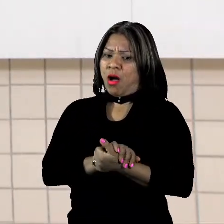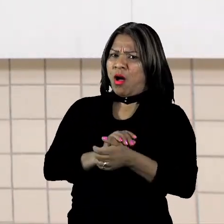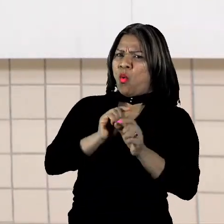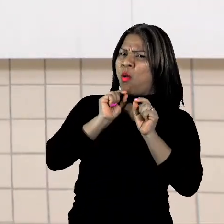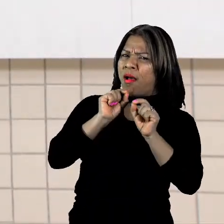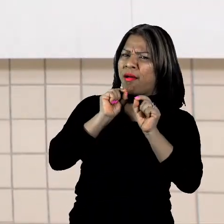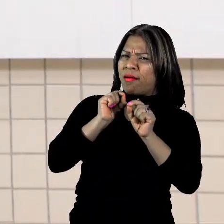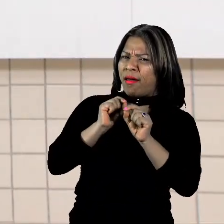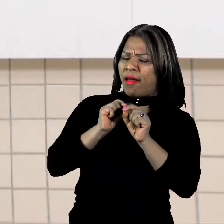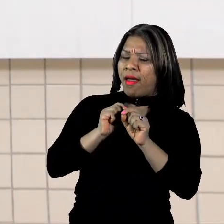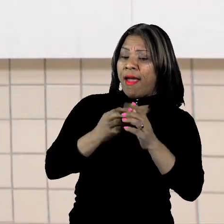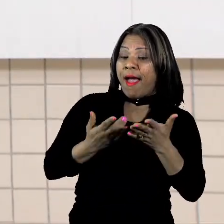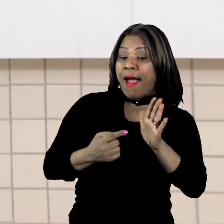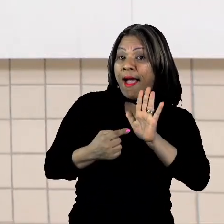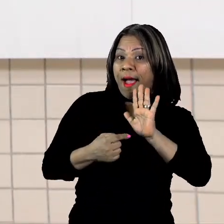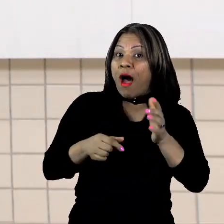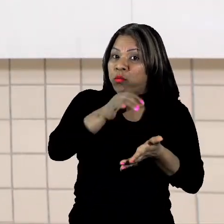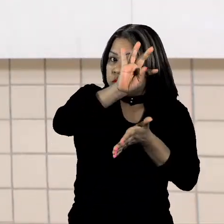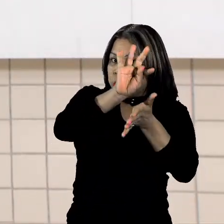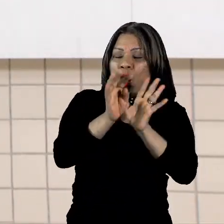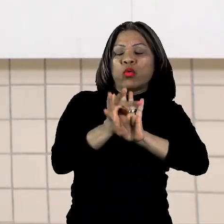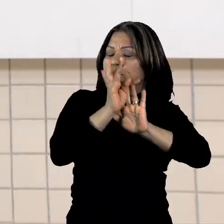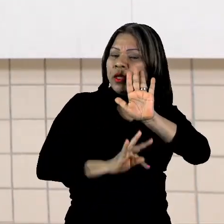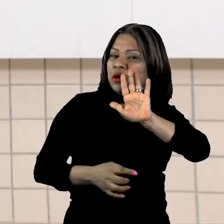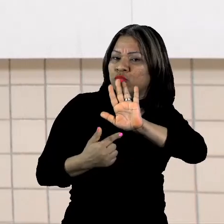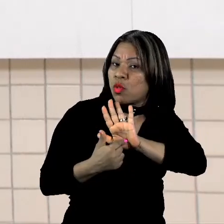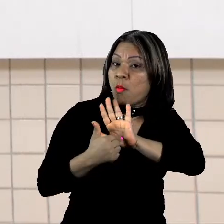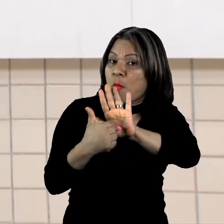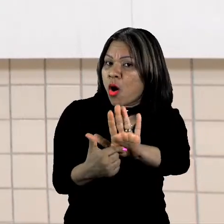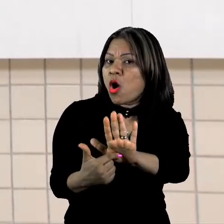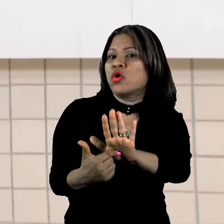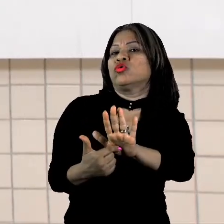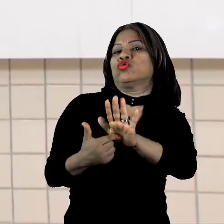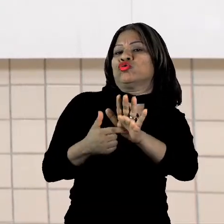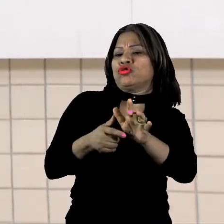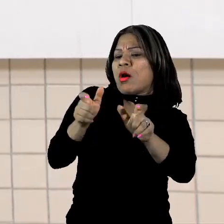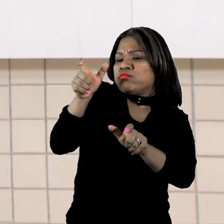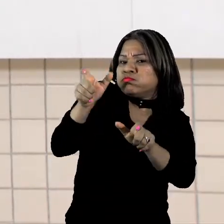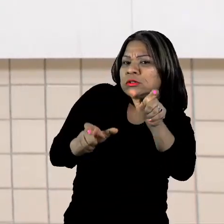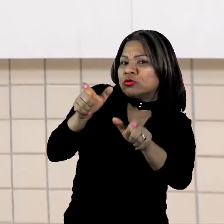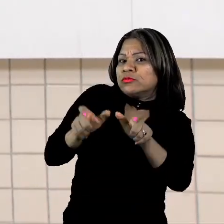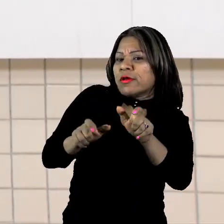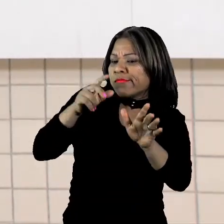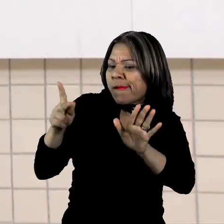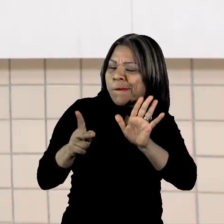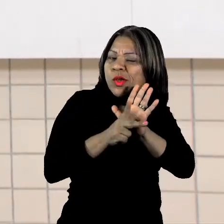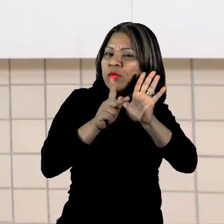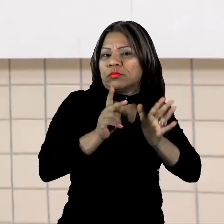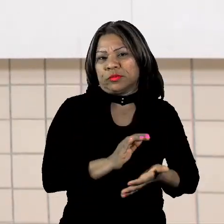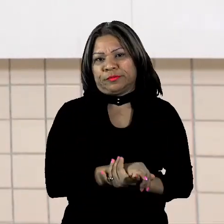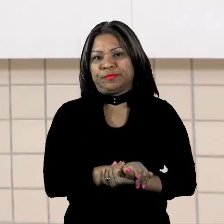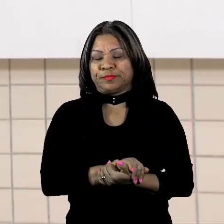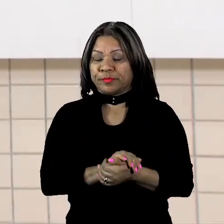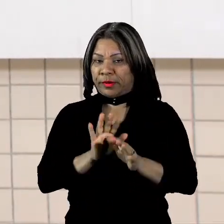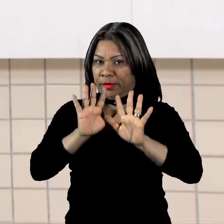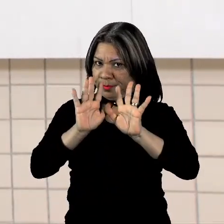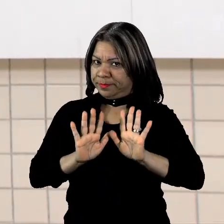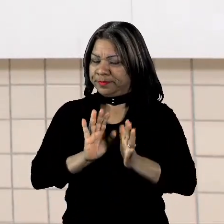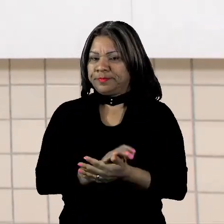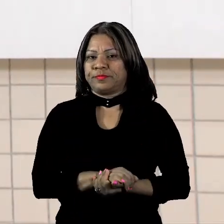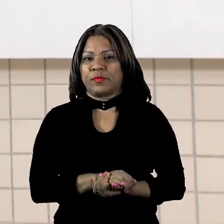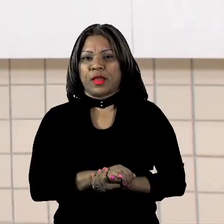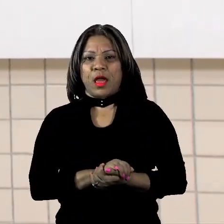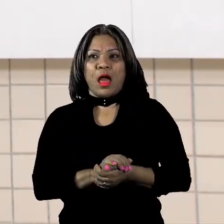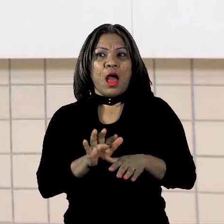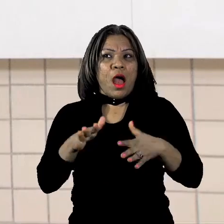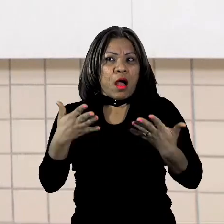pessoal de quem escreve. Não tem traços de personalidade esse tipo de texto. É assim. Quando